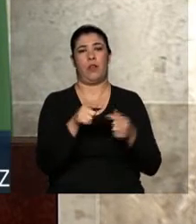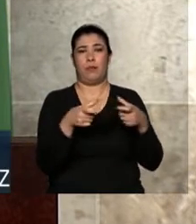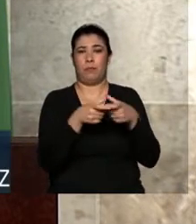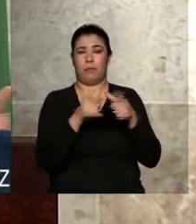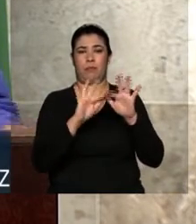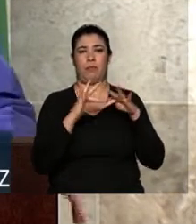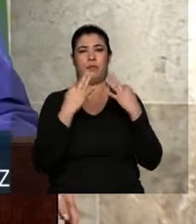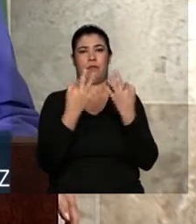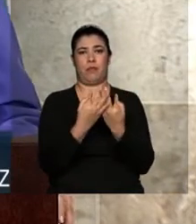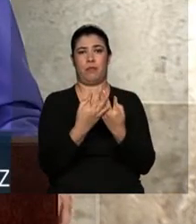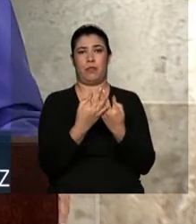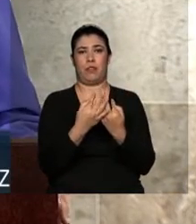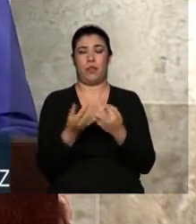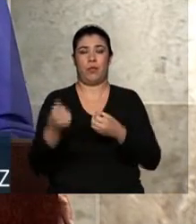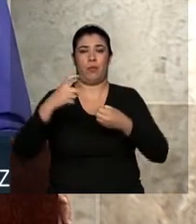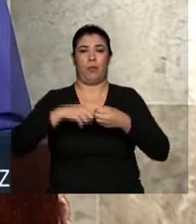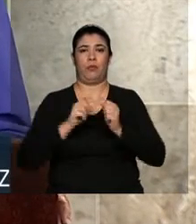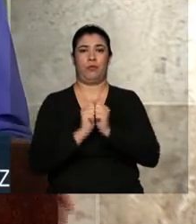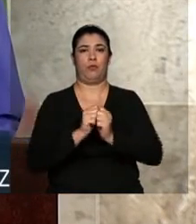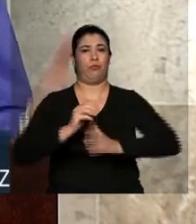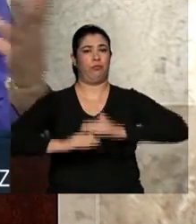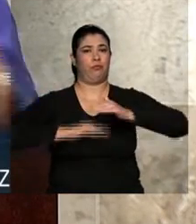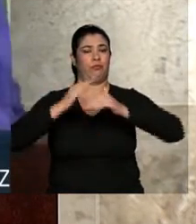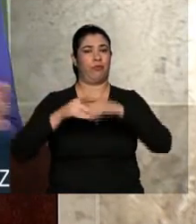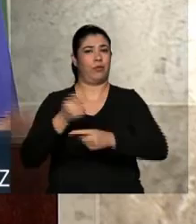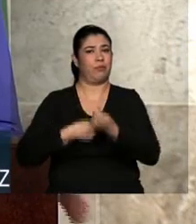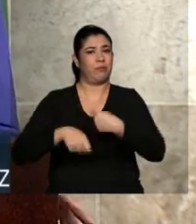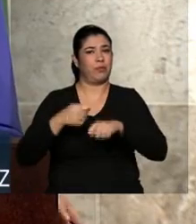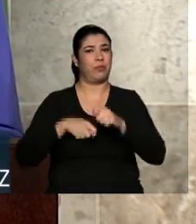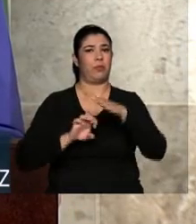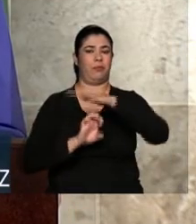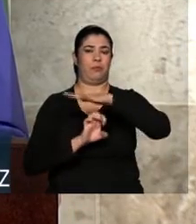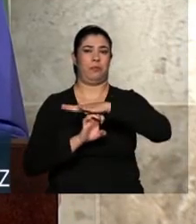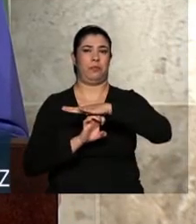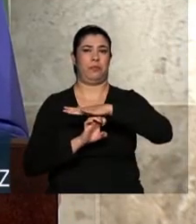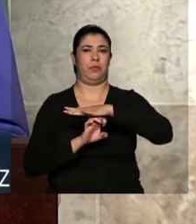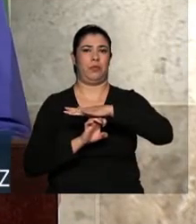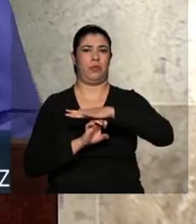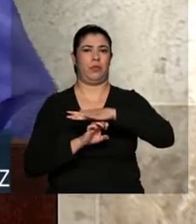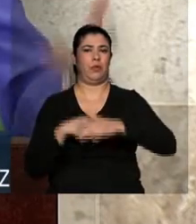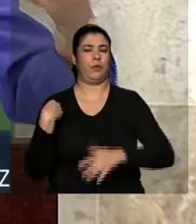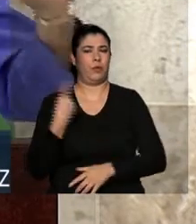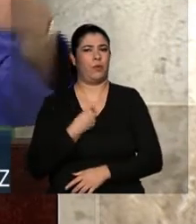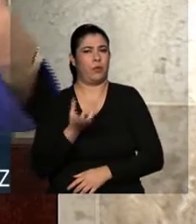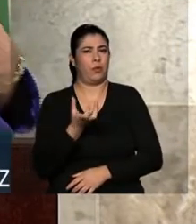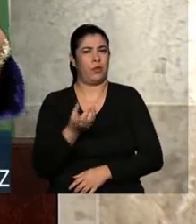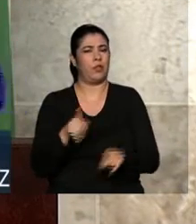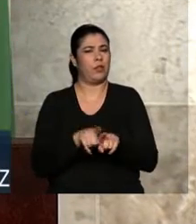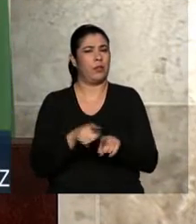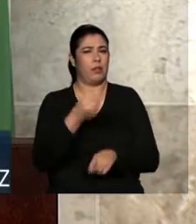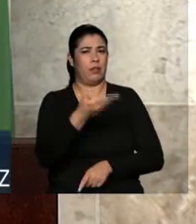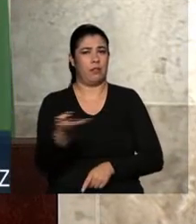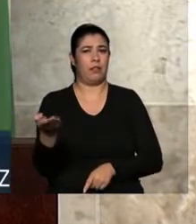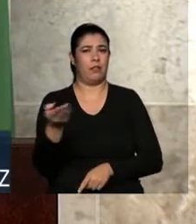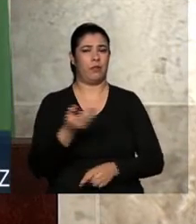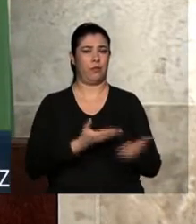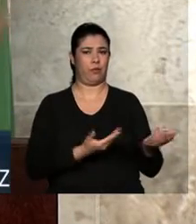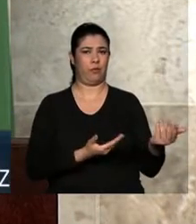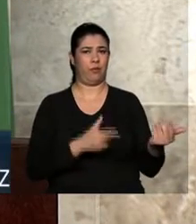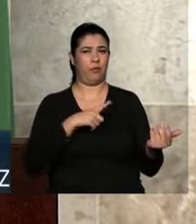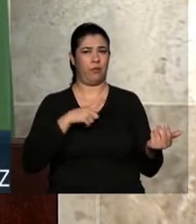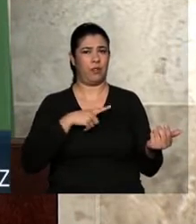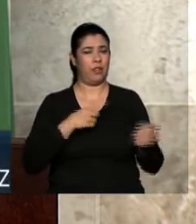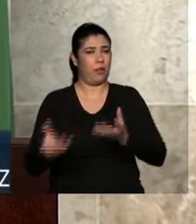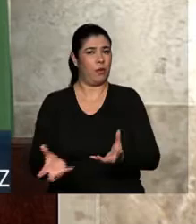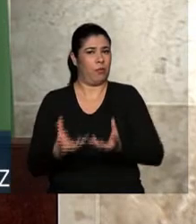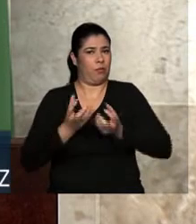E é isso que nós queremos para os jovens. Nós queremos que eles tenham esse